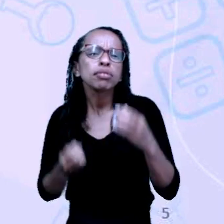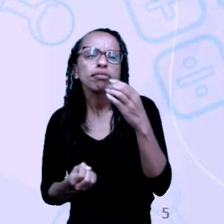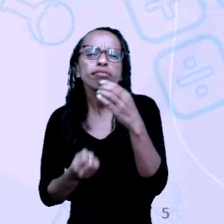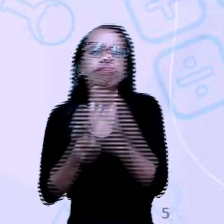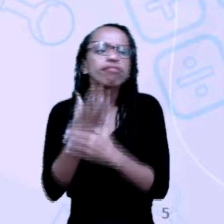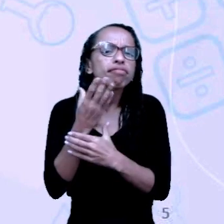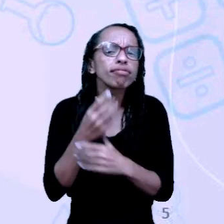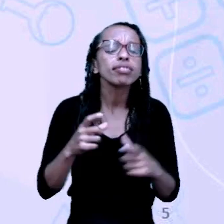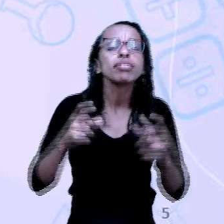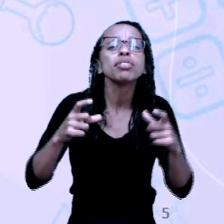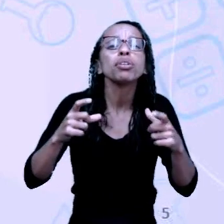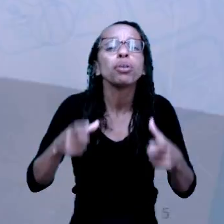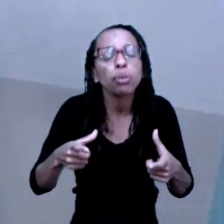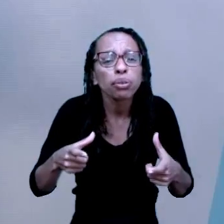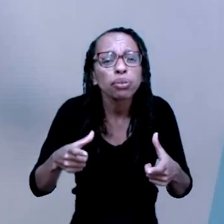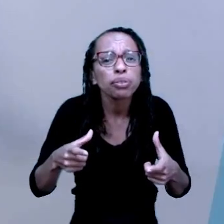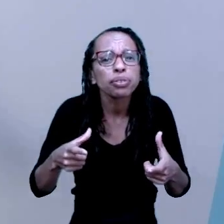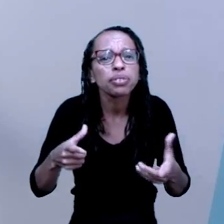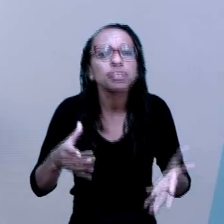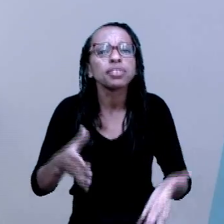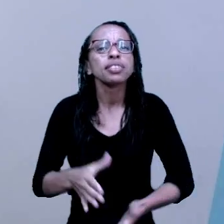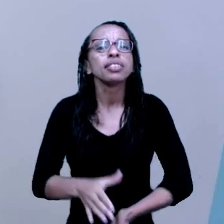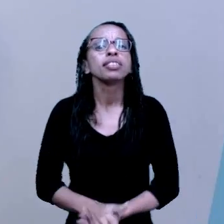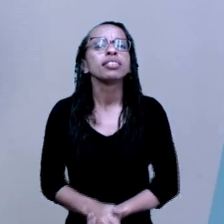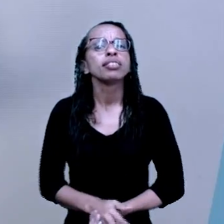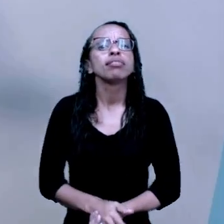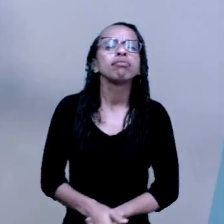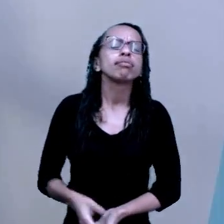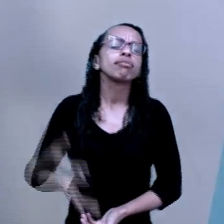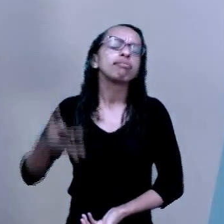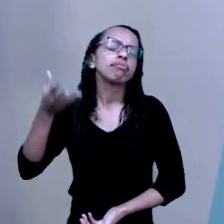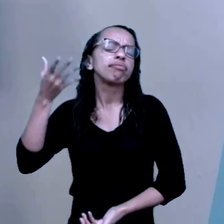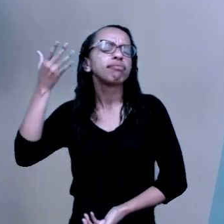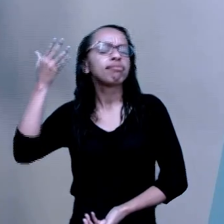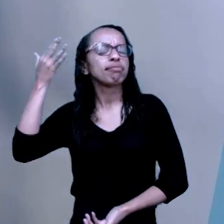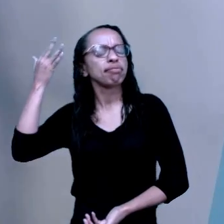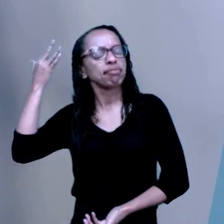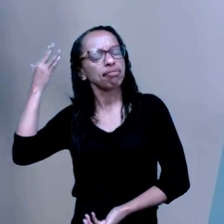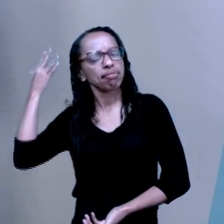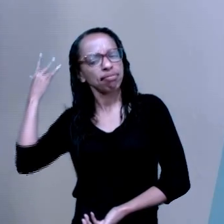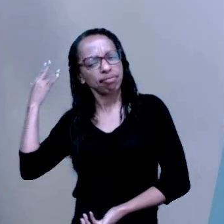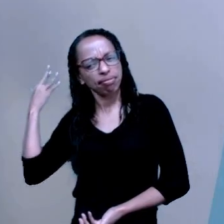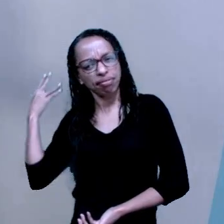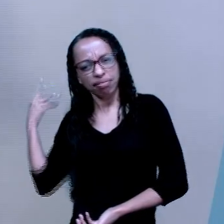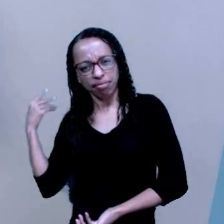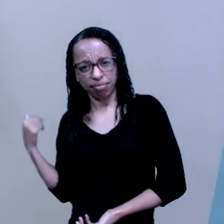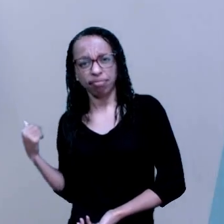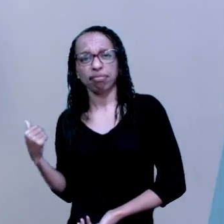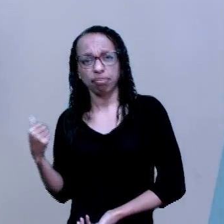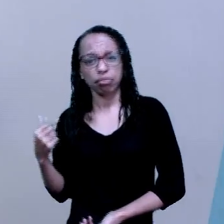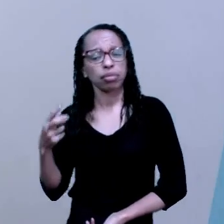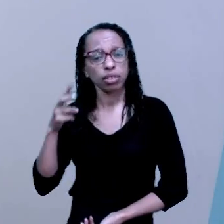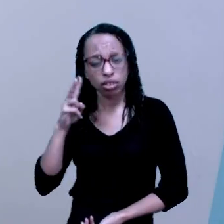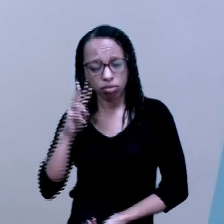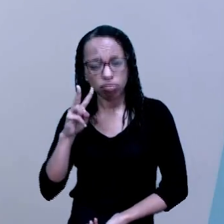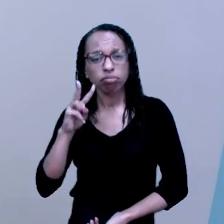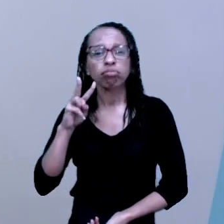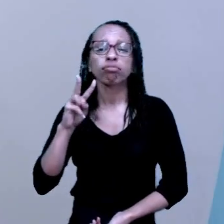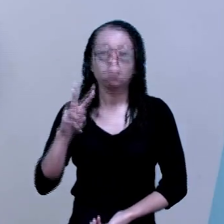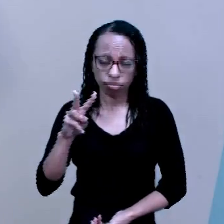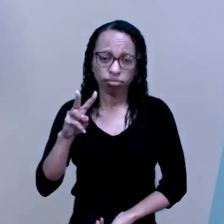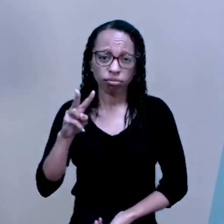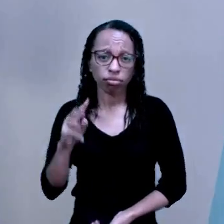gênero charge? Desde que eu me entendo por gente, desde que eu sou pequenininho, eu vejo charge no jornal, vejo nas redes